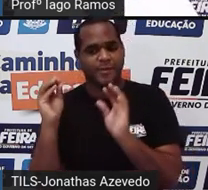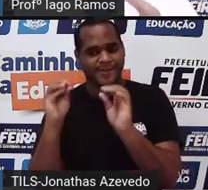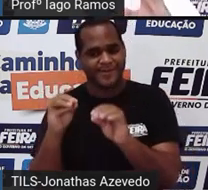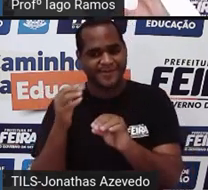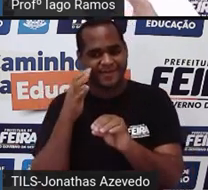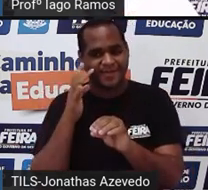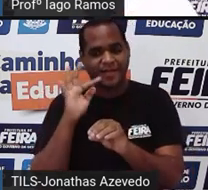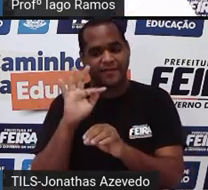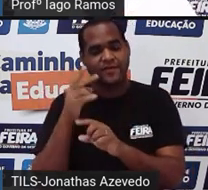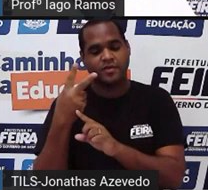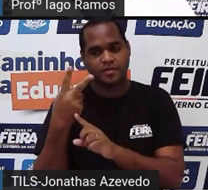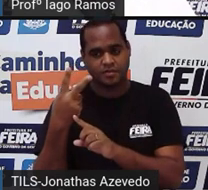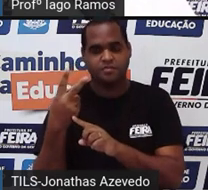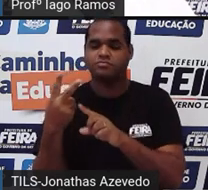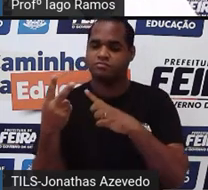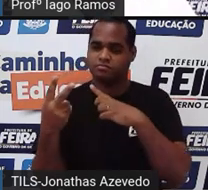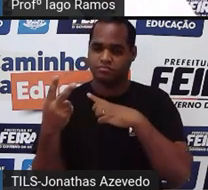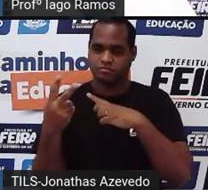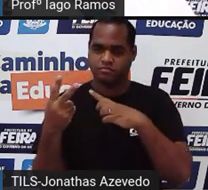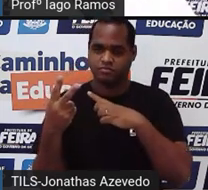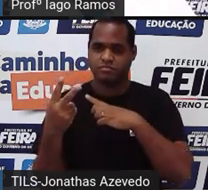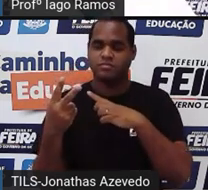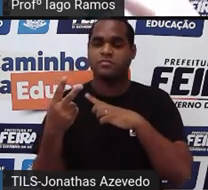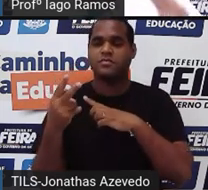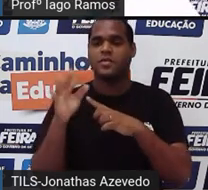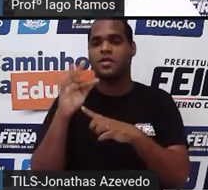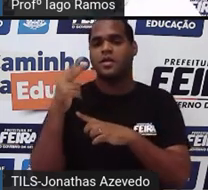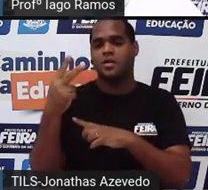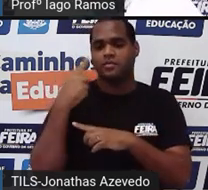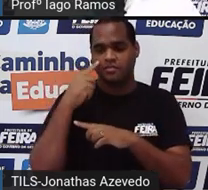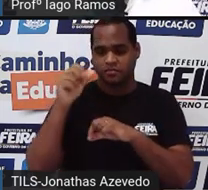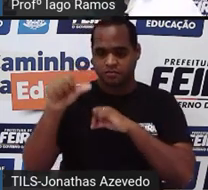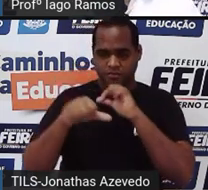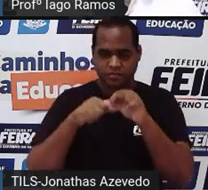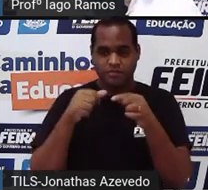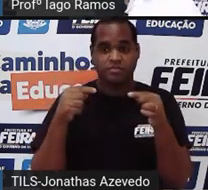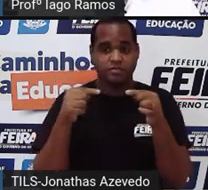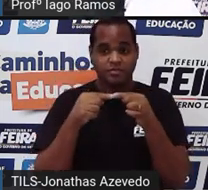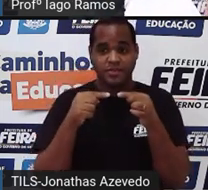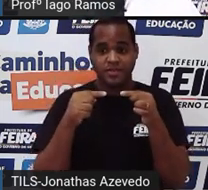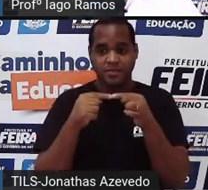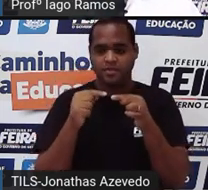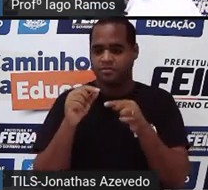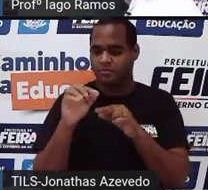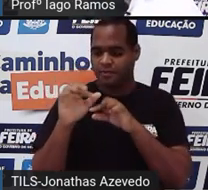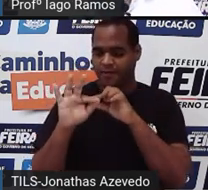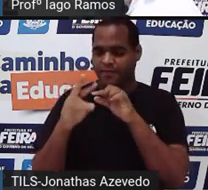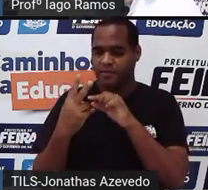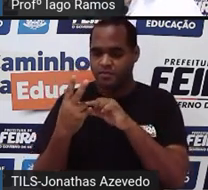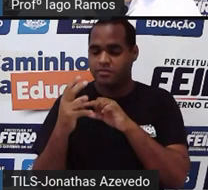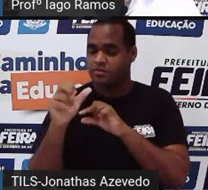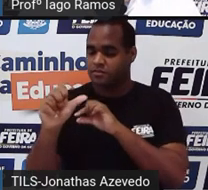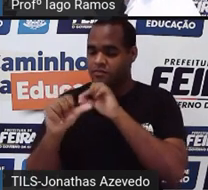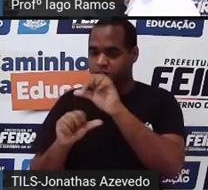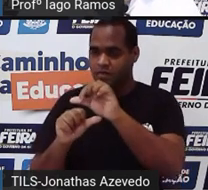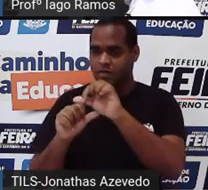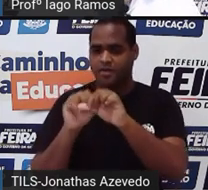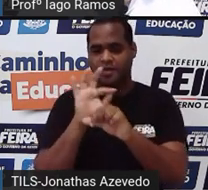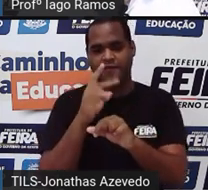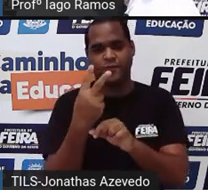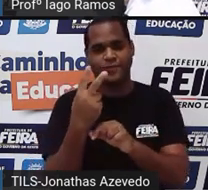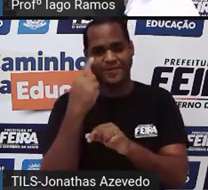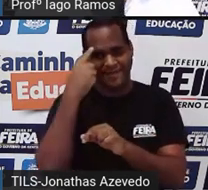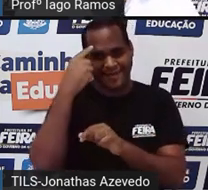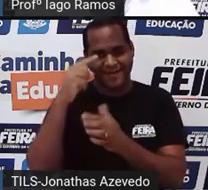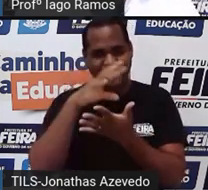O F2 é uma transformação da figura F1, figura